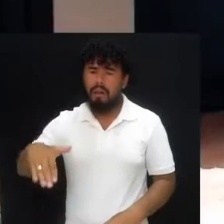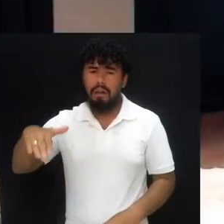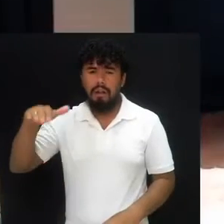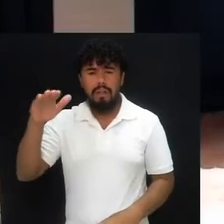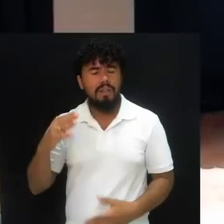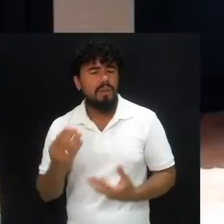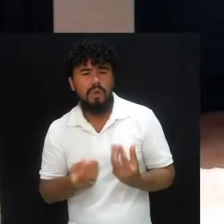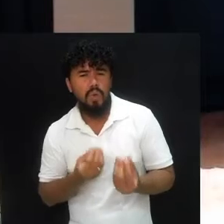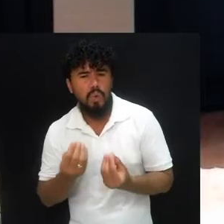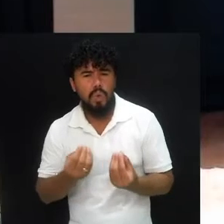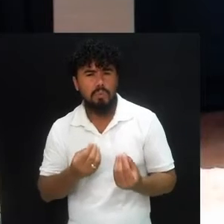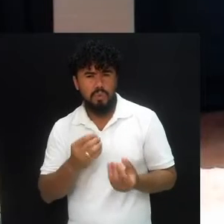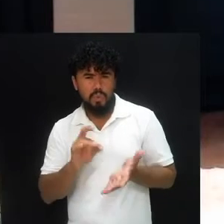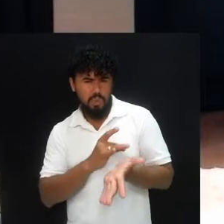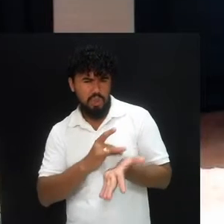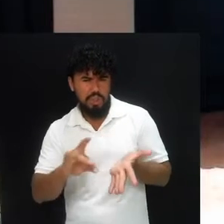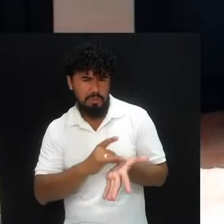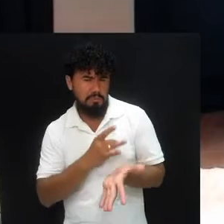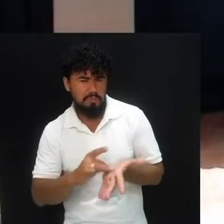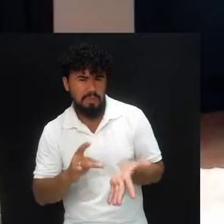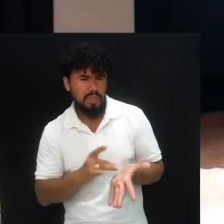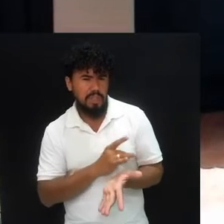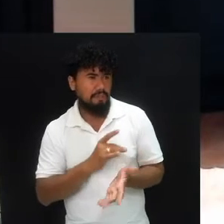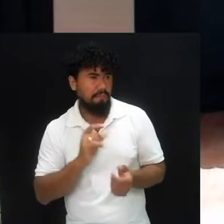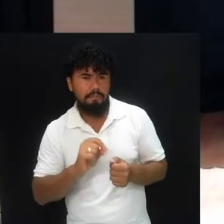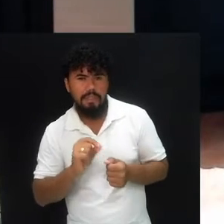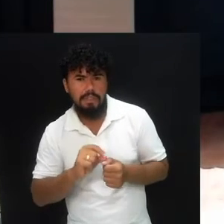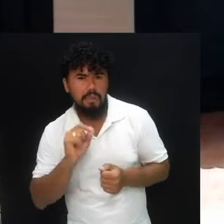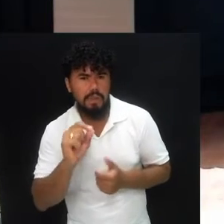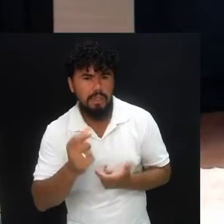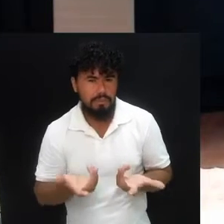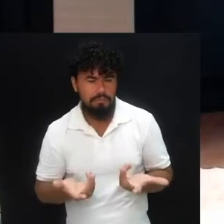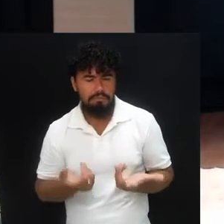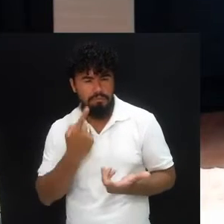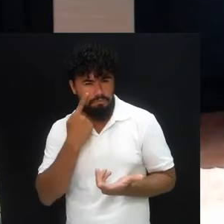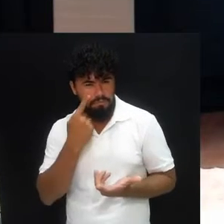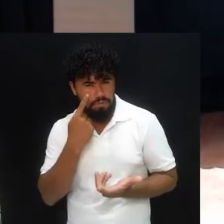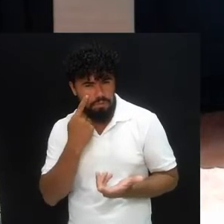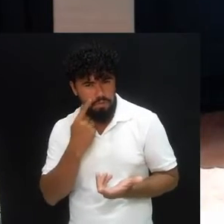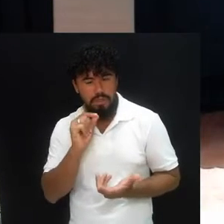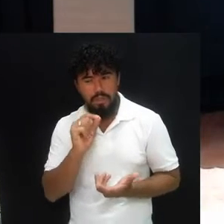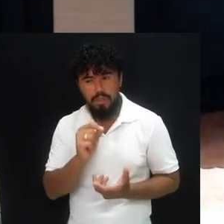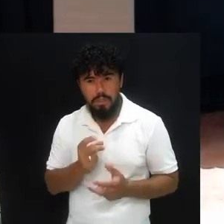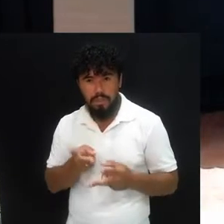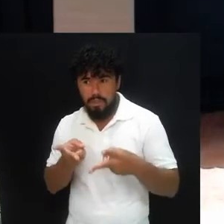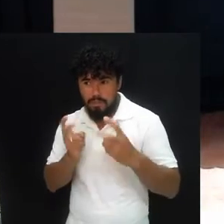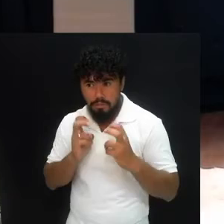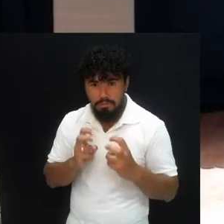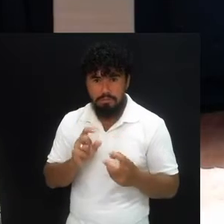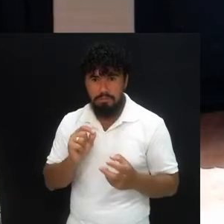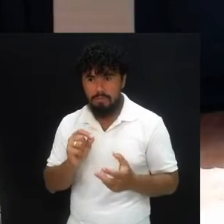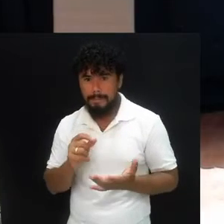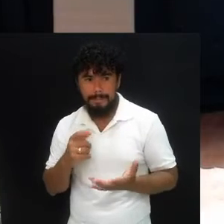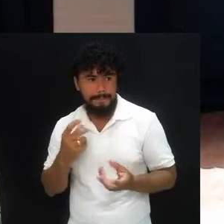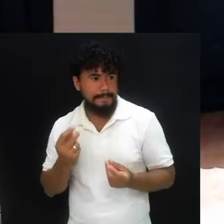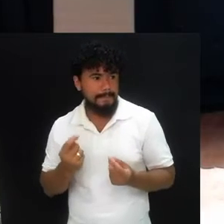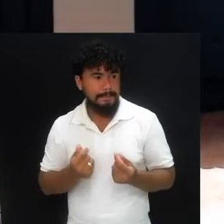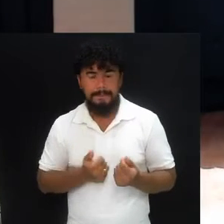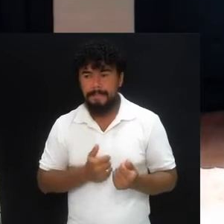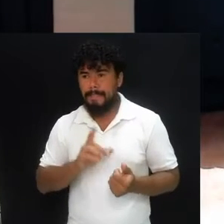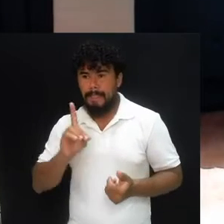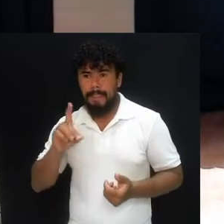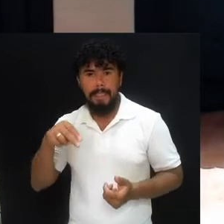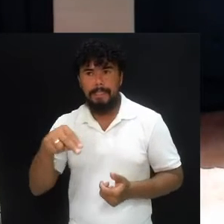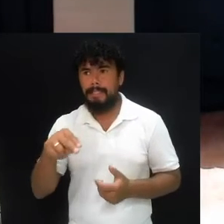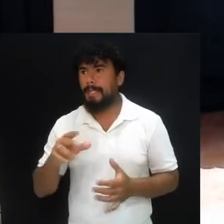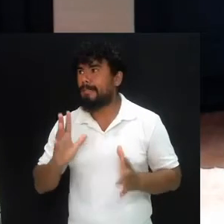O que foi que os inimigos de Daniel, o que que eles fizeram? Eles viram que não tinham como pegar Daniel. O nome de